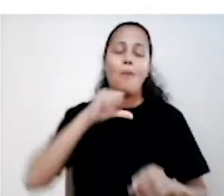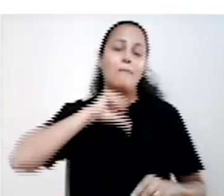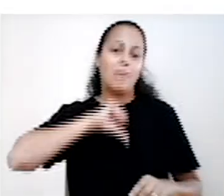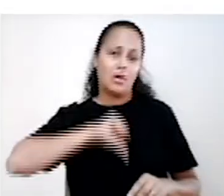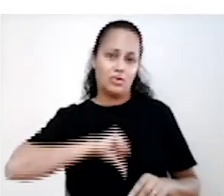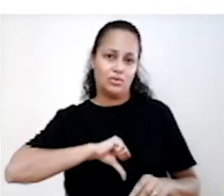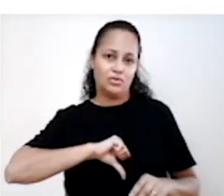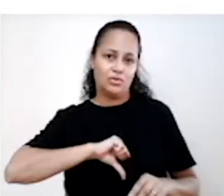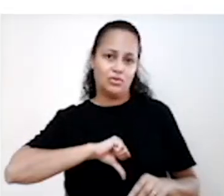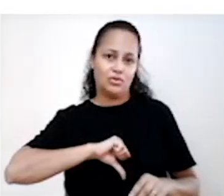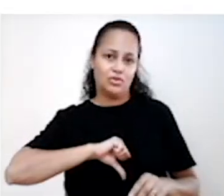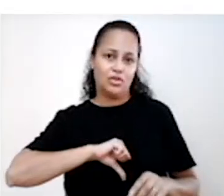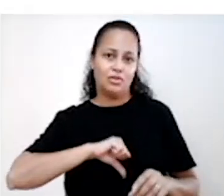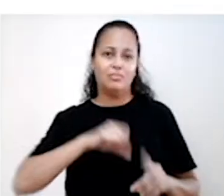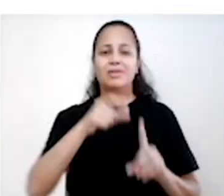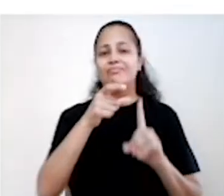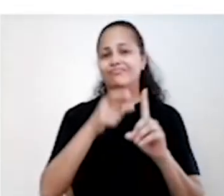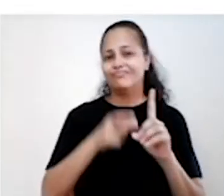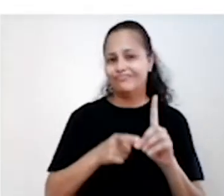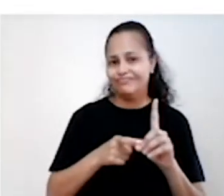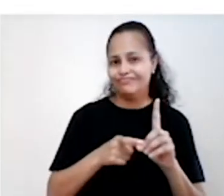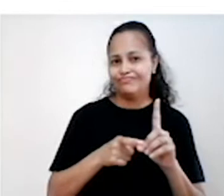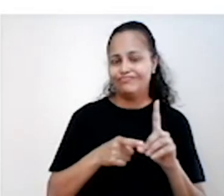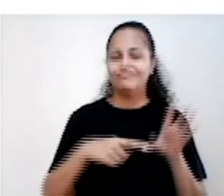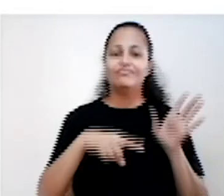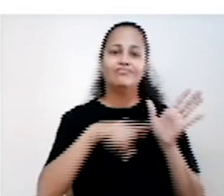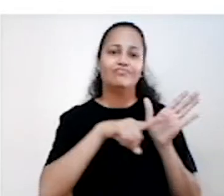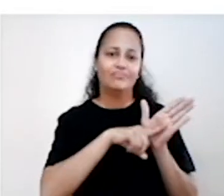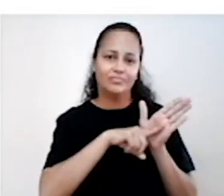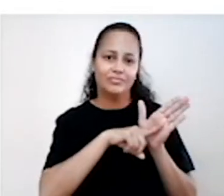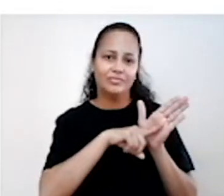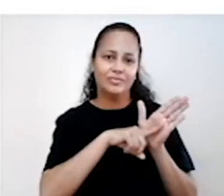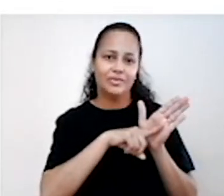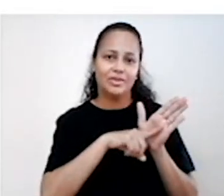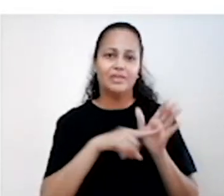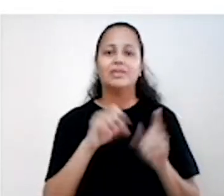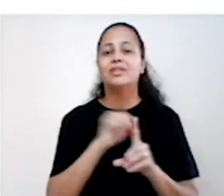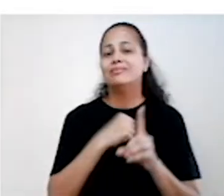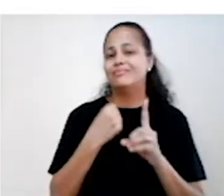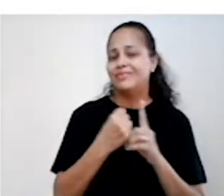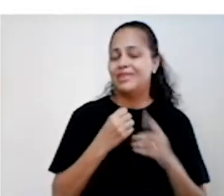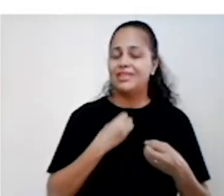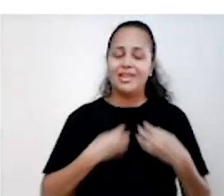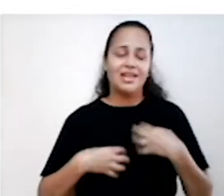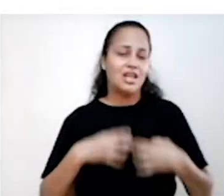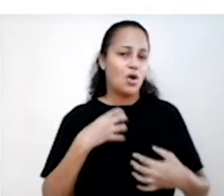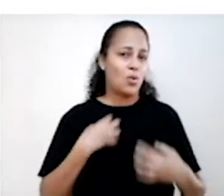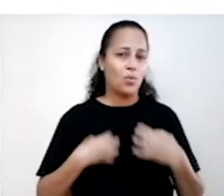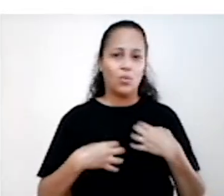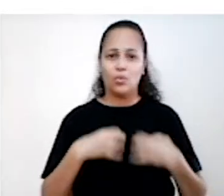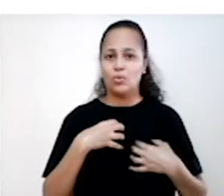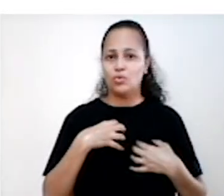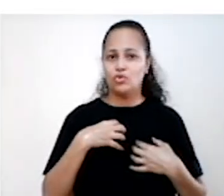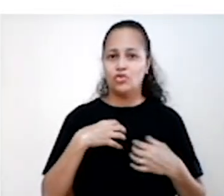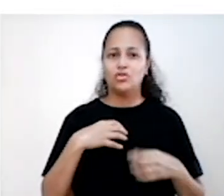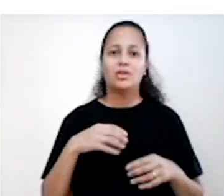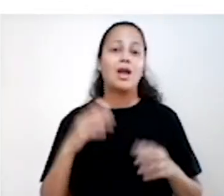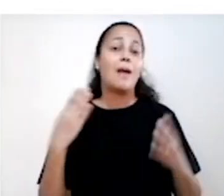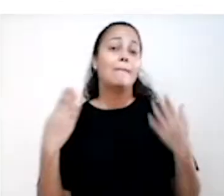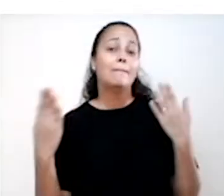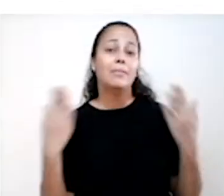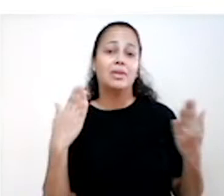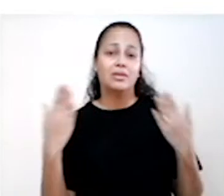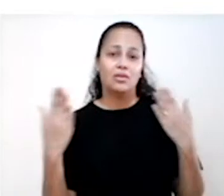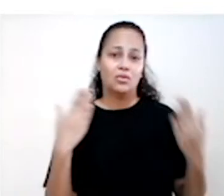autoestima, personalidade pessimista, exposição a alterações sociais e angústia psicológica que acompanham